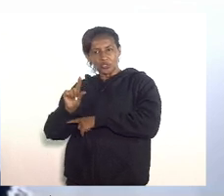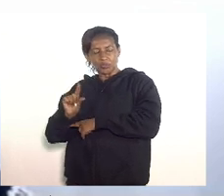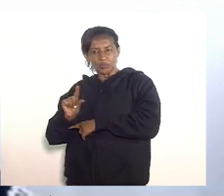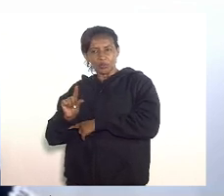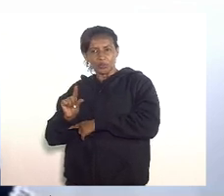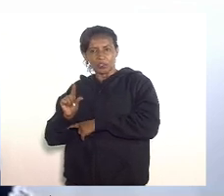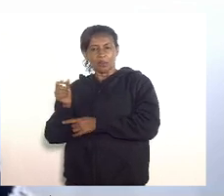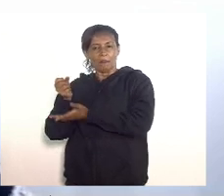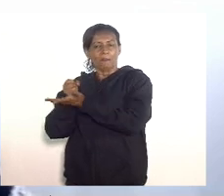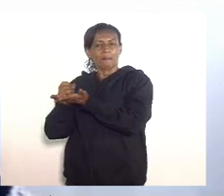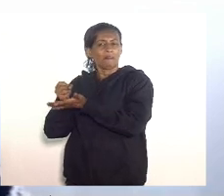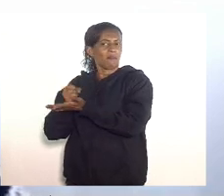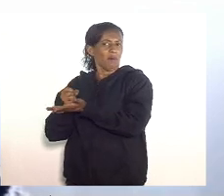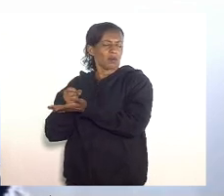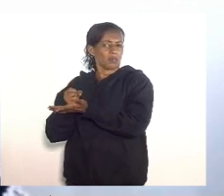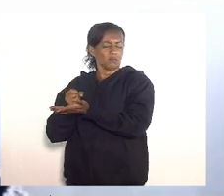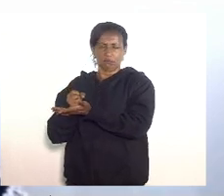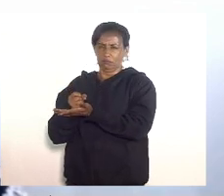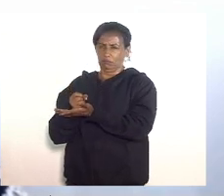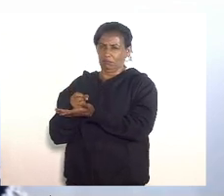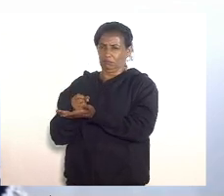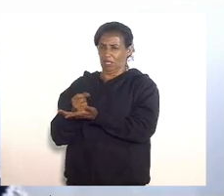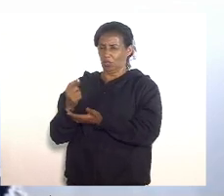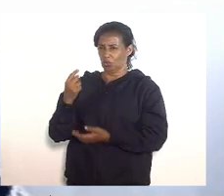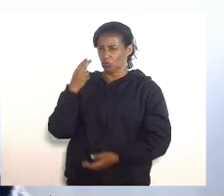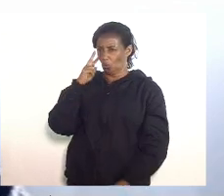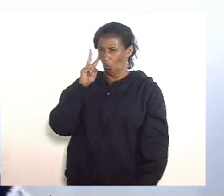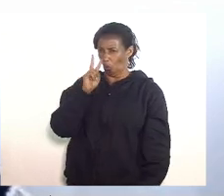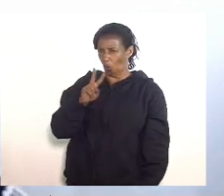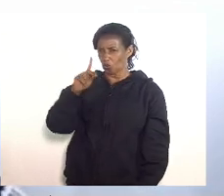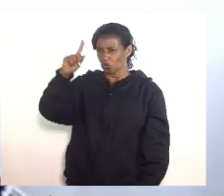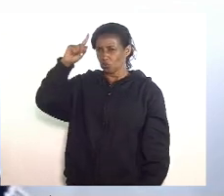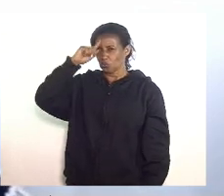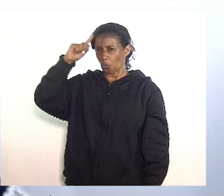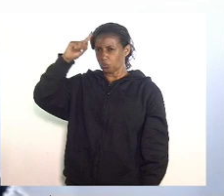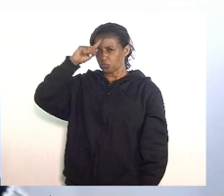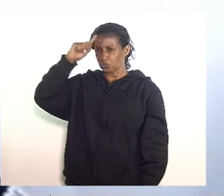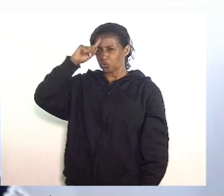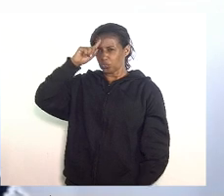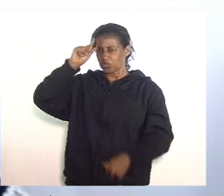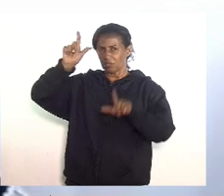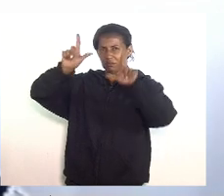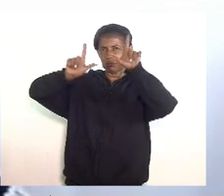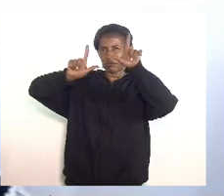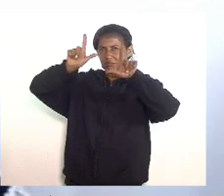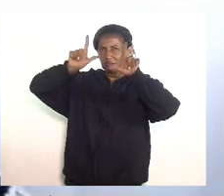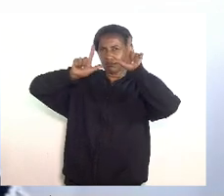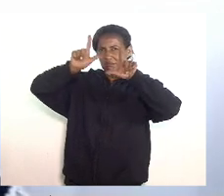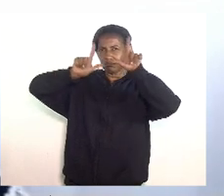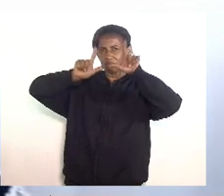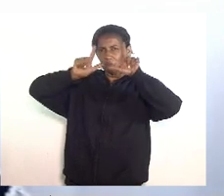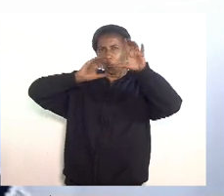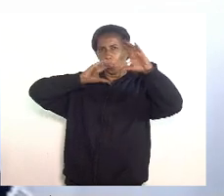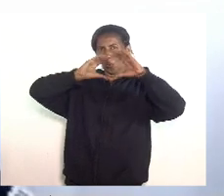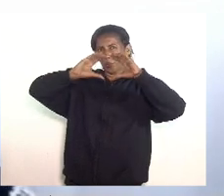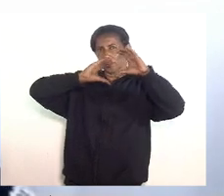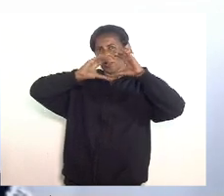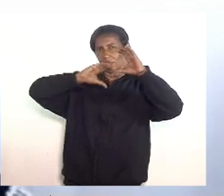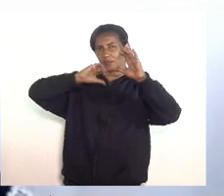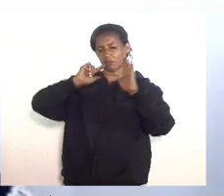básica mas o que a gente olha todos os dias pelos jornais e pelos meios de comunicação